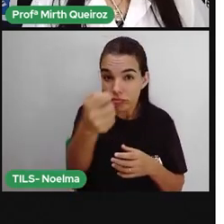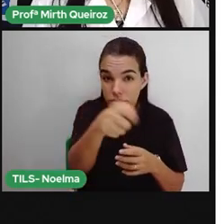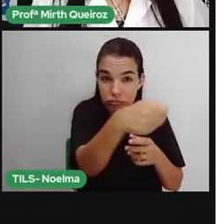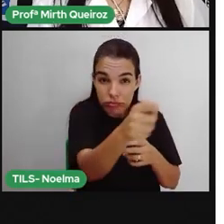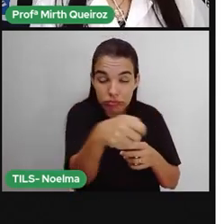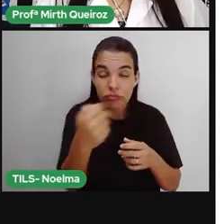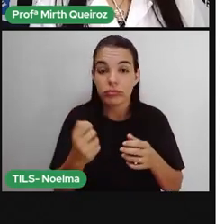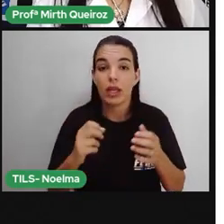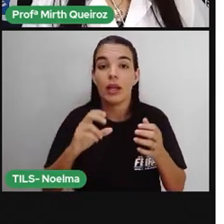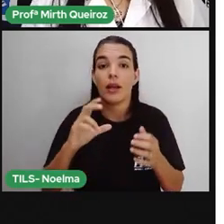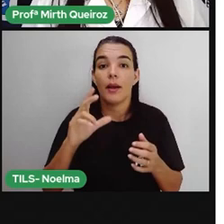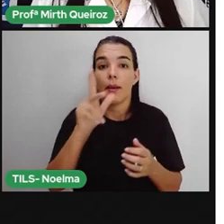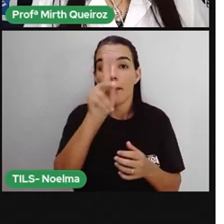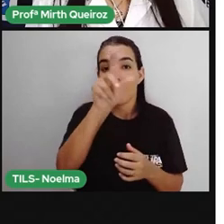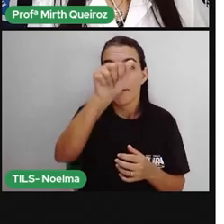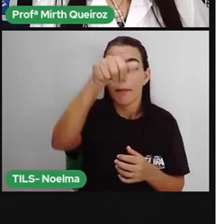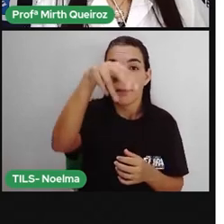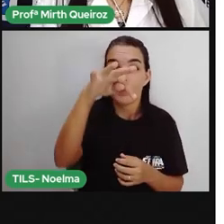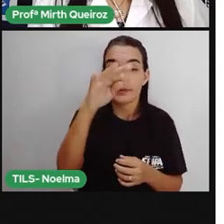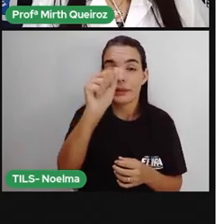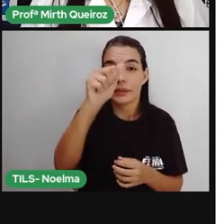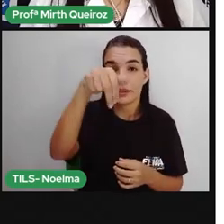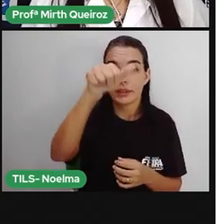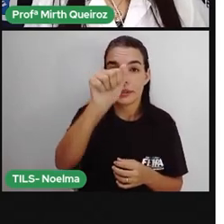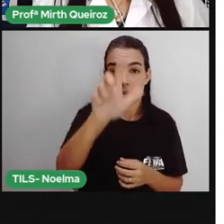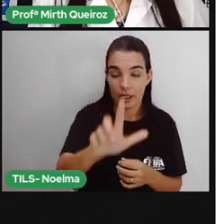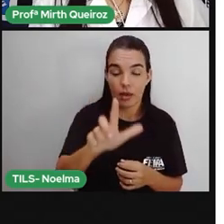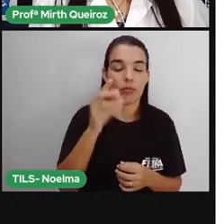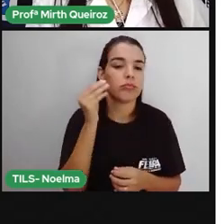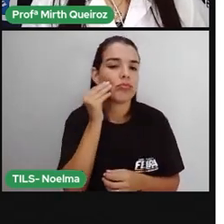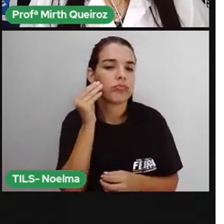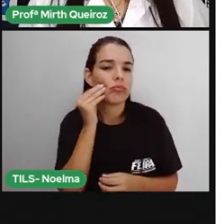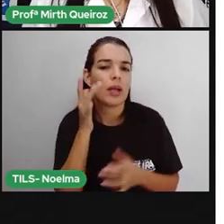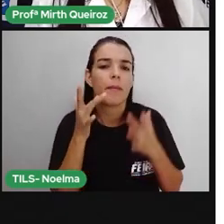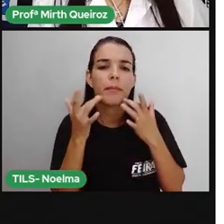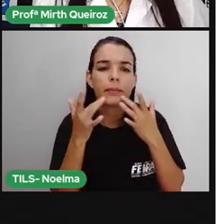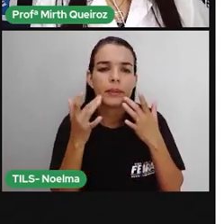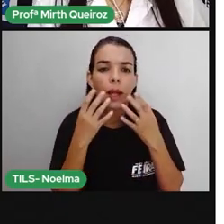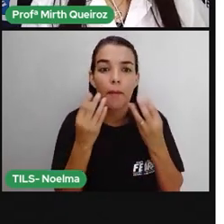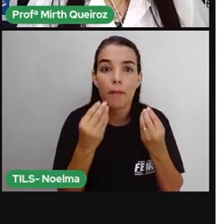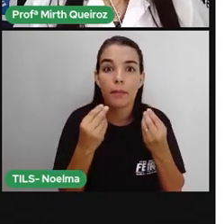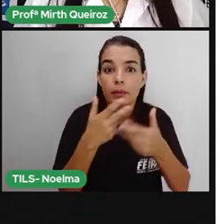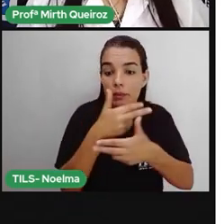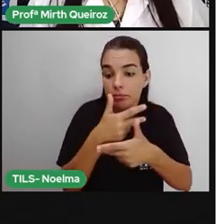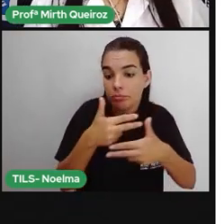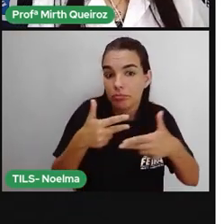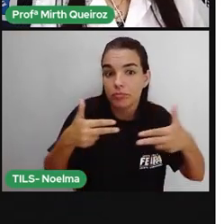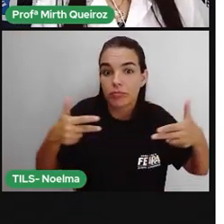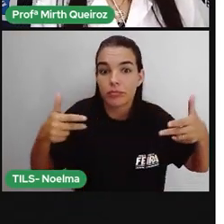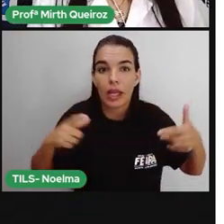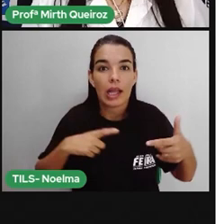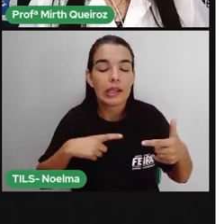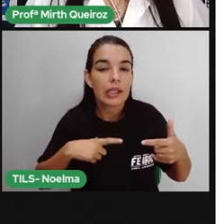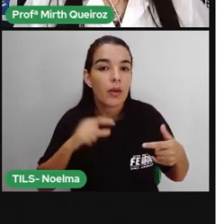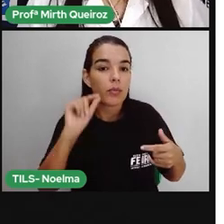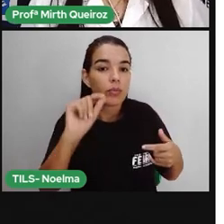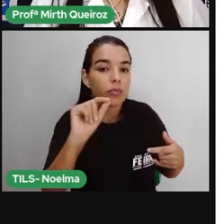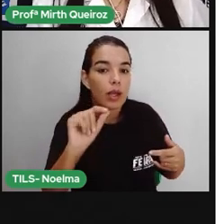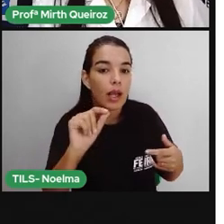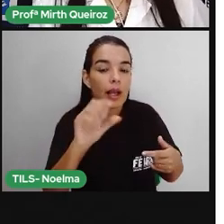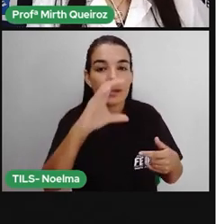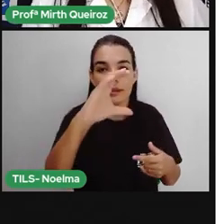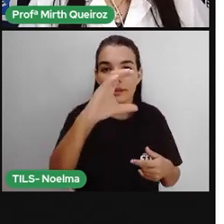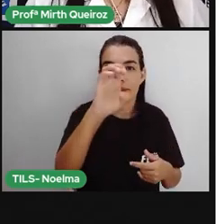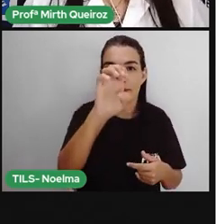O Pantanal apresenta grande integração de outros biomas, podendo ter áreas de ocorrência como o